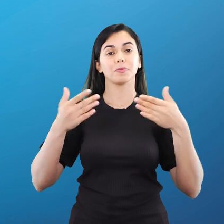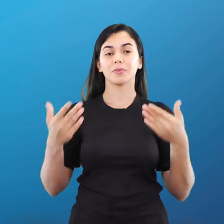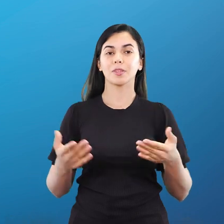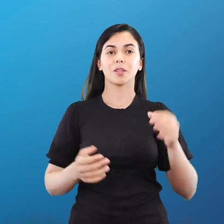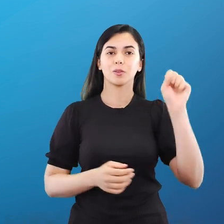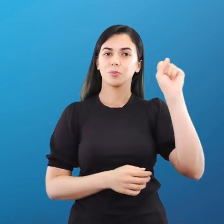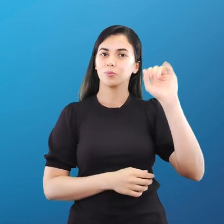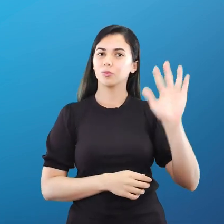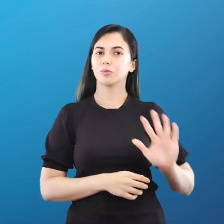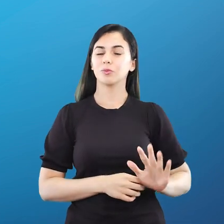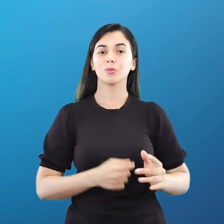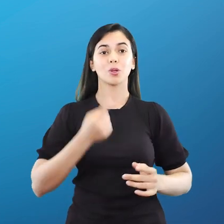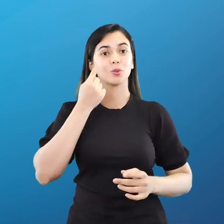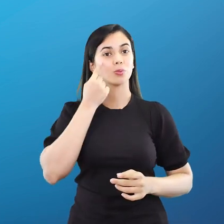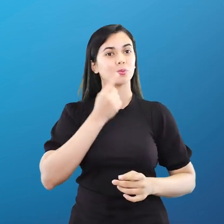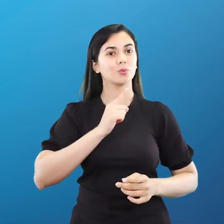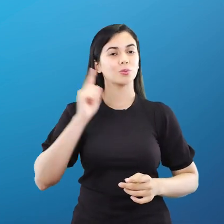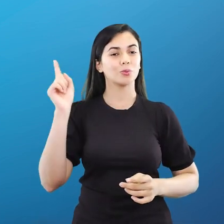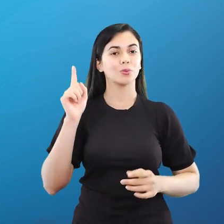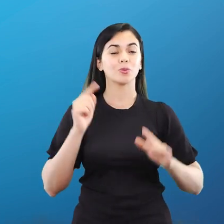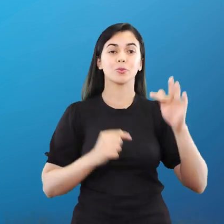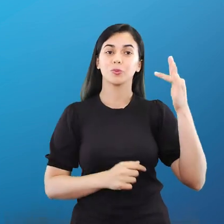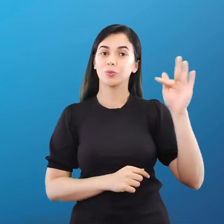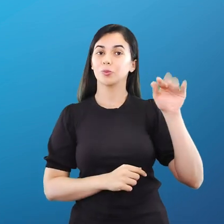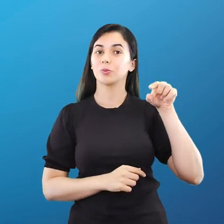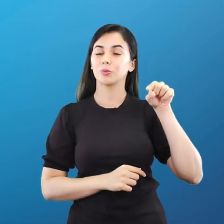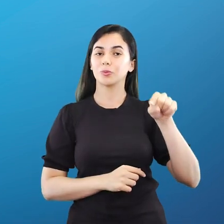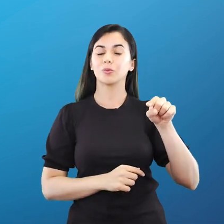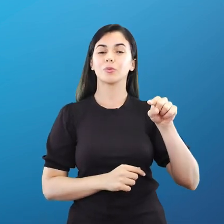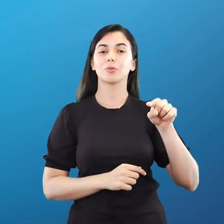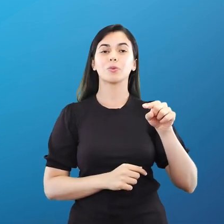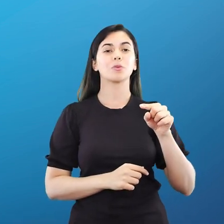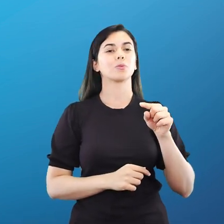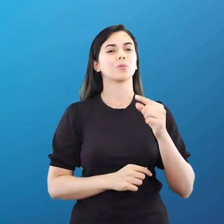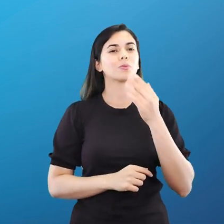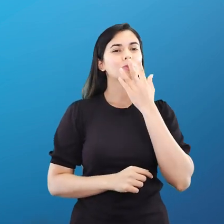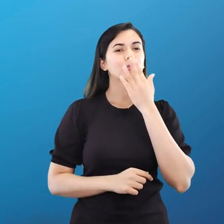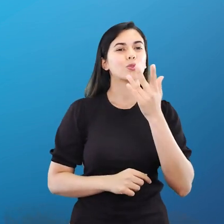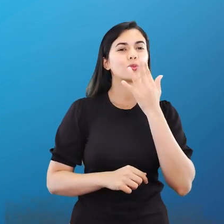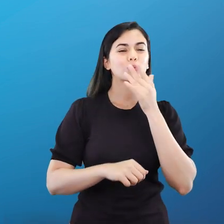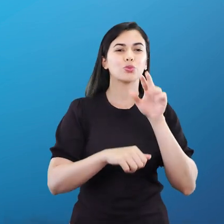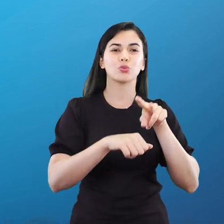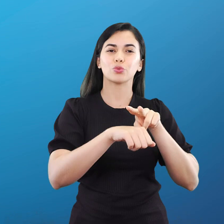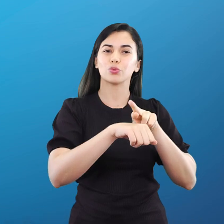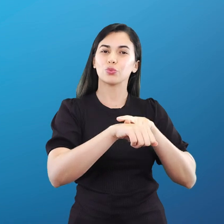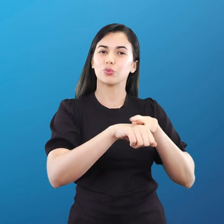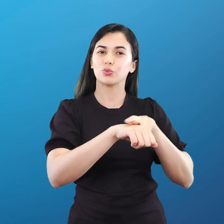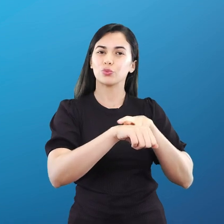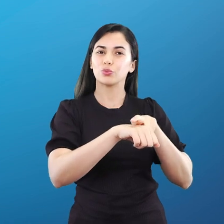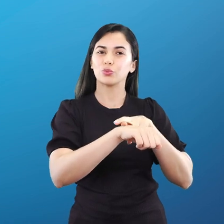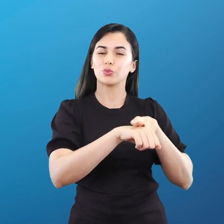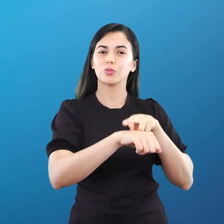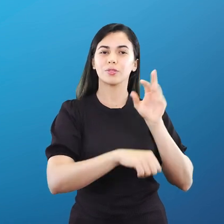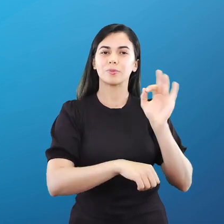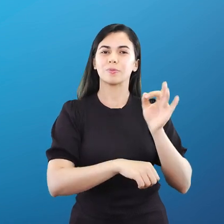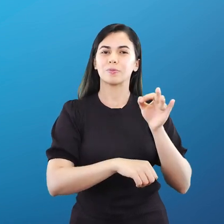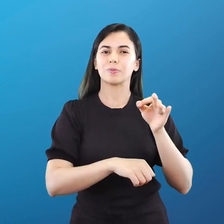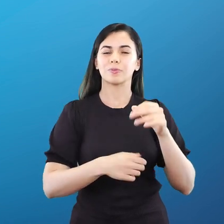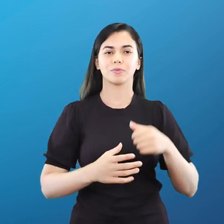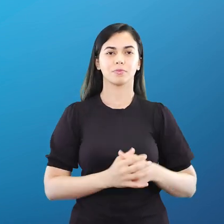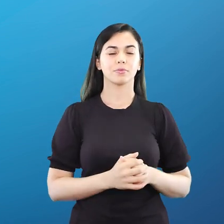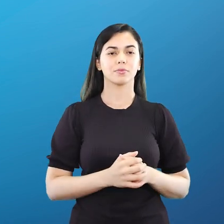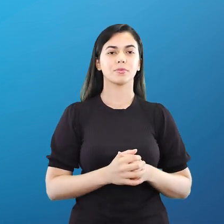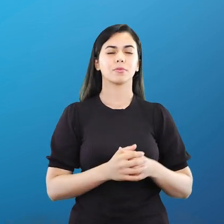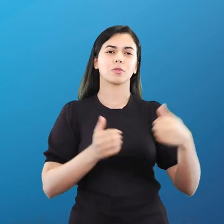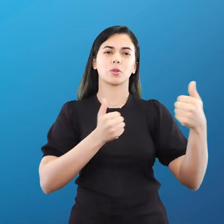mapinha aqui na nossa telinha, olha só, a França é esse país que está na cor roxo, tá? Que faz aí